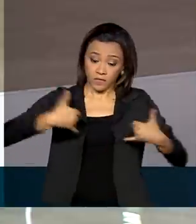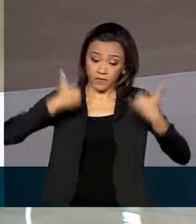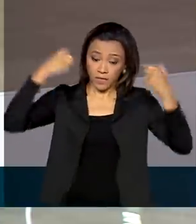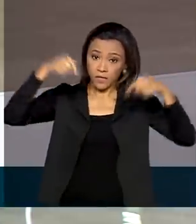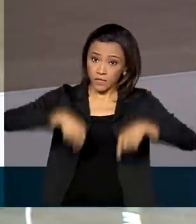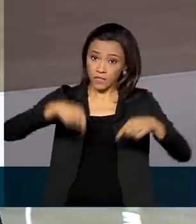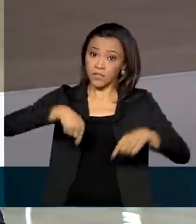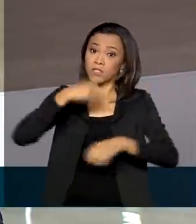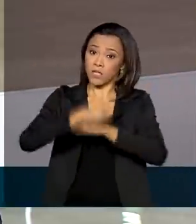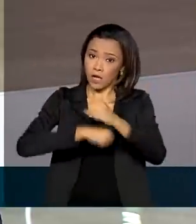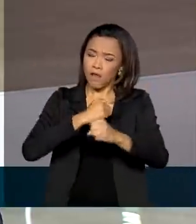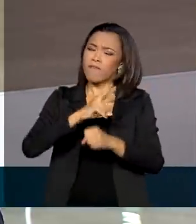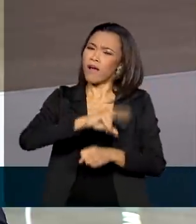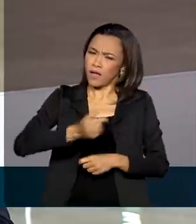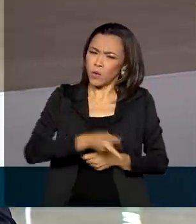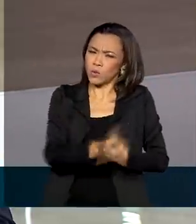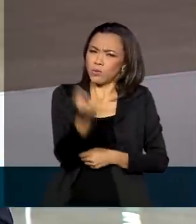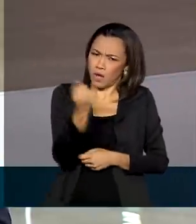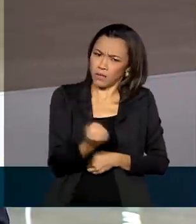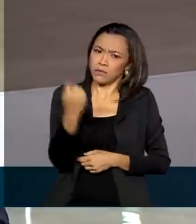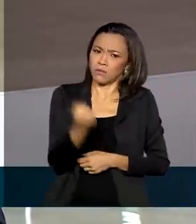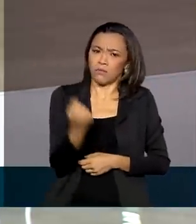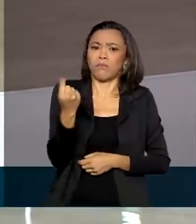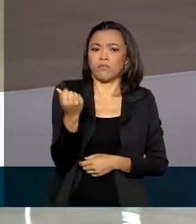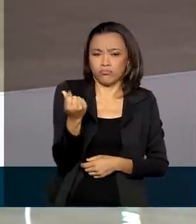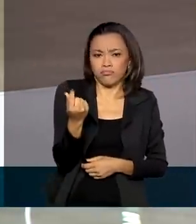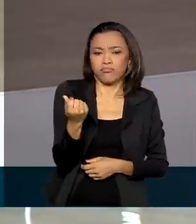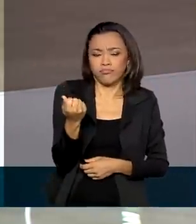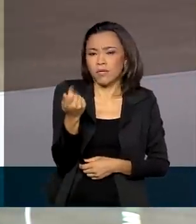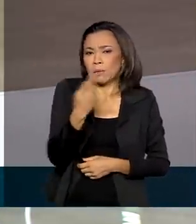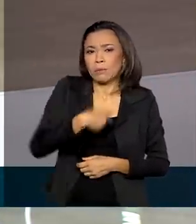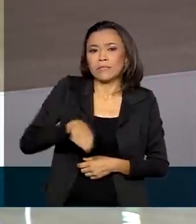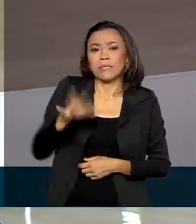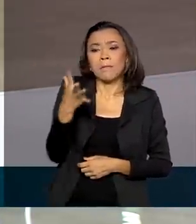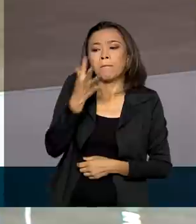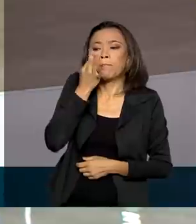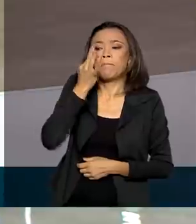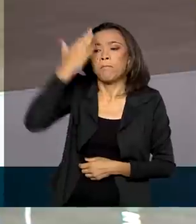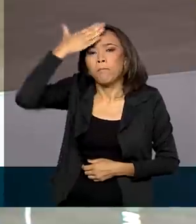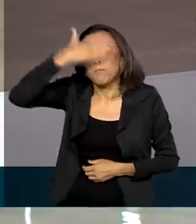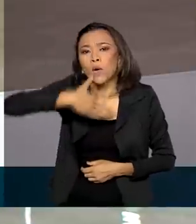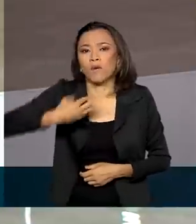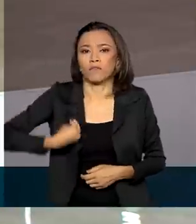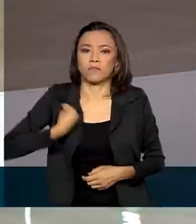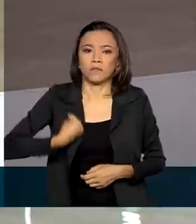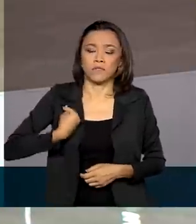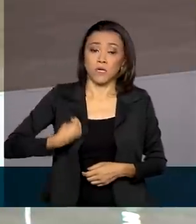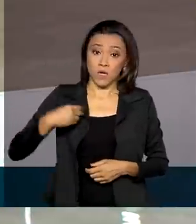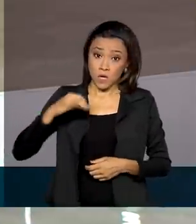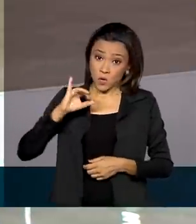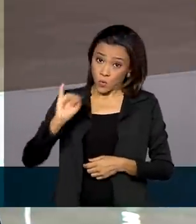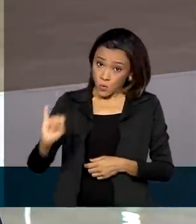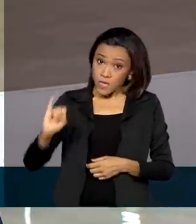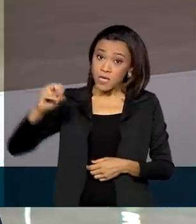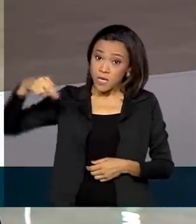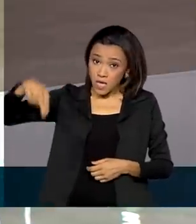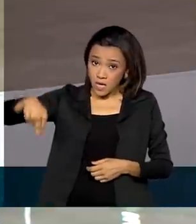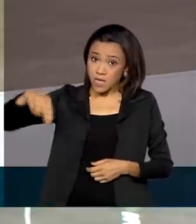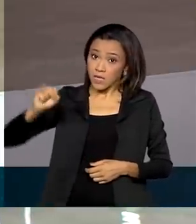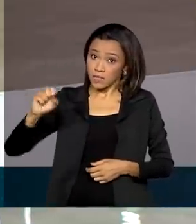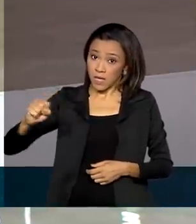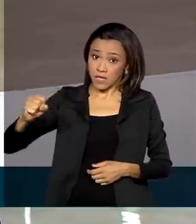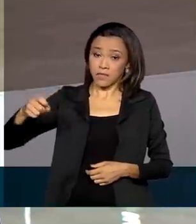normalmente seus proventos e pensões mesmo sem a prova de vida. Segundo o INSS, essa obrigatoriedade permanece